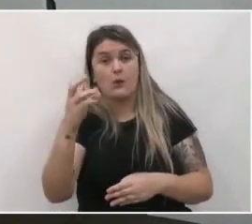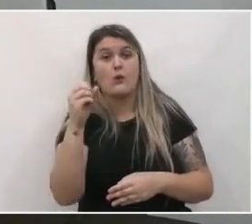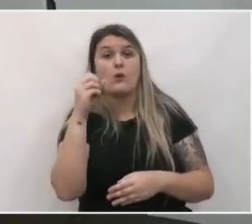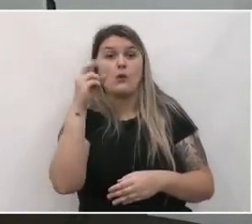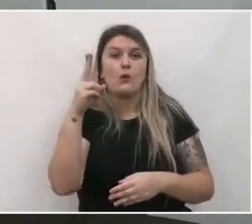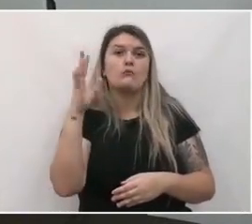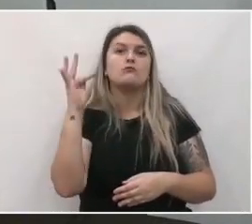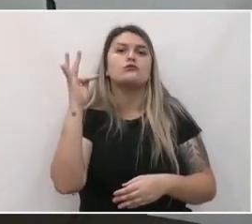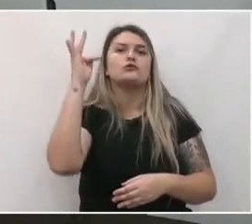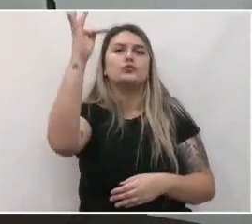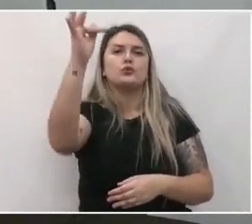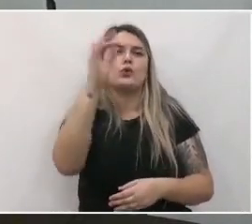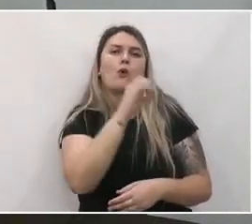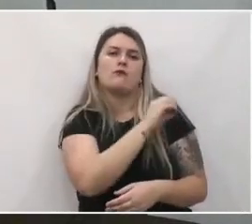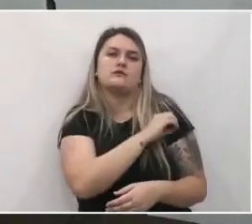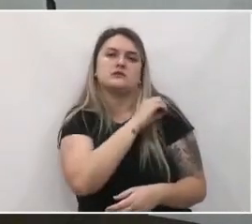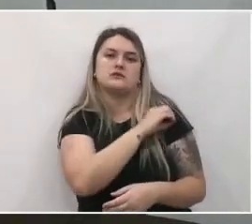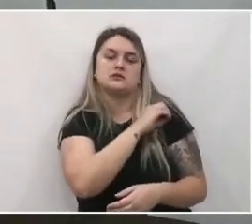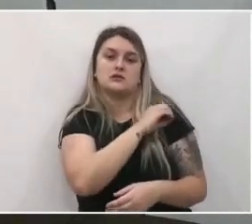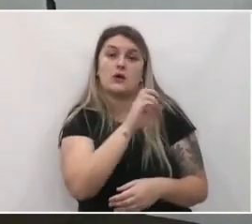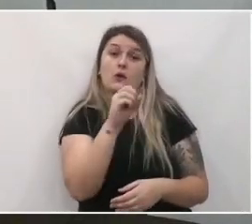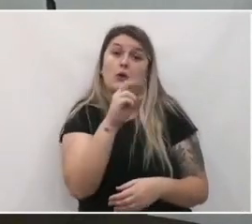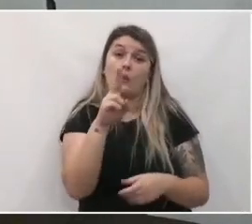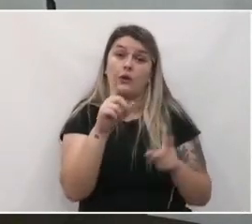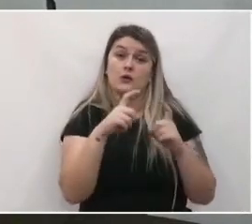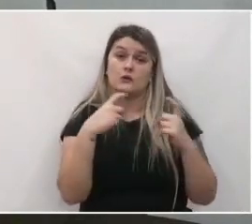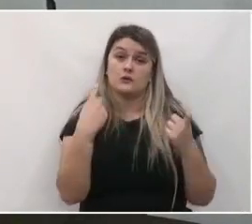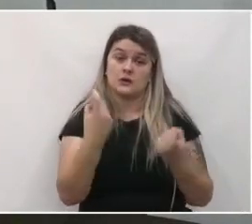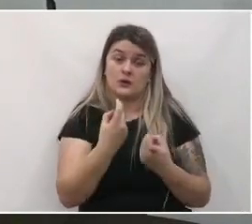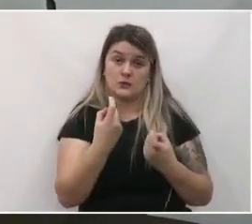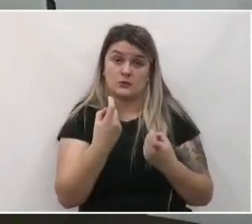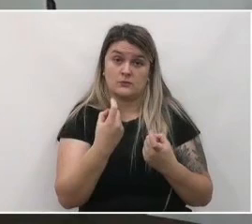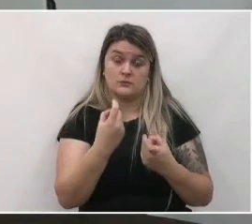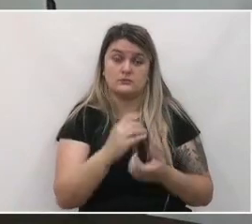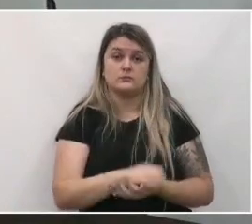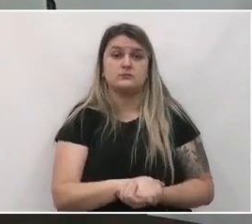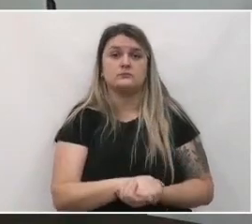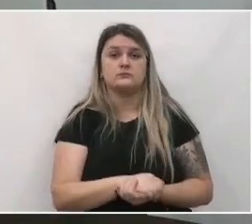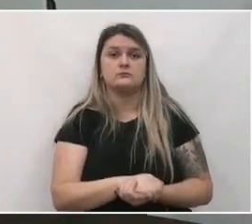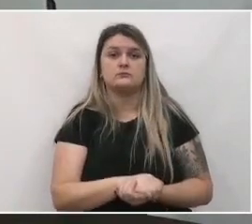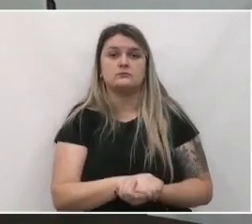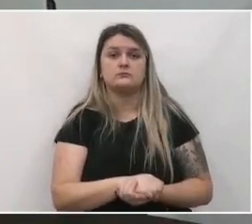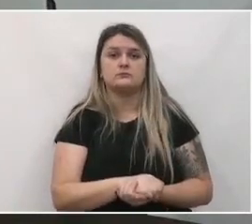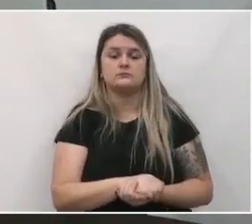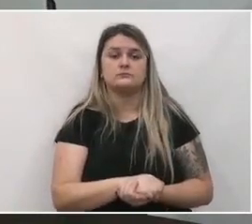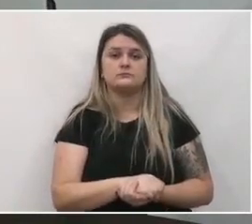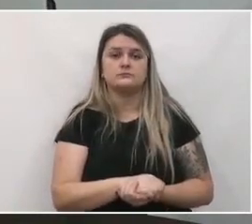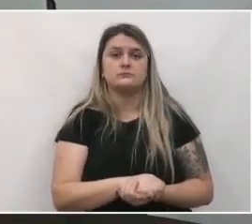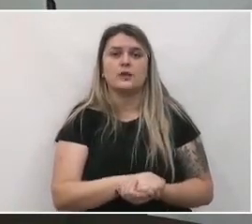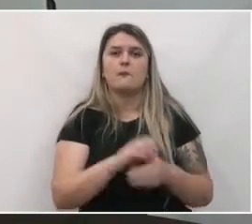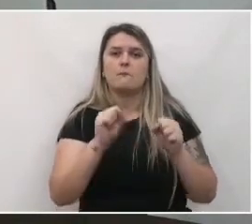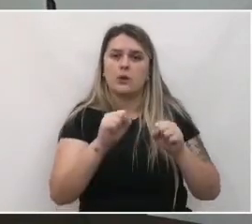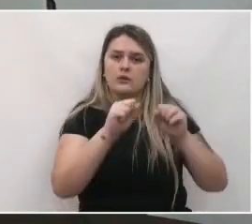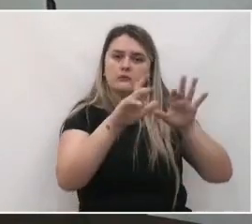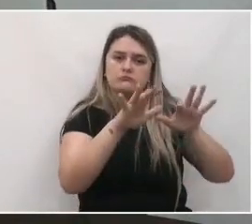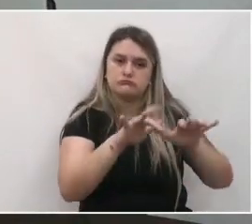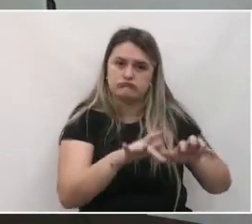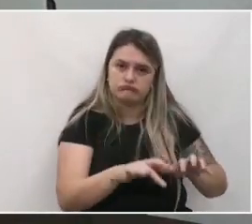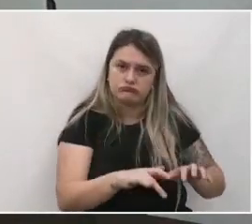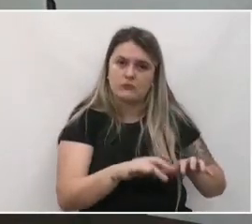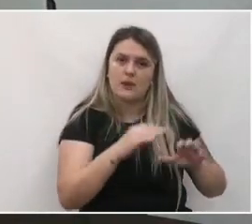oficinas ou audiências da sua parte, seja por meio da participação escrita ou